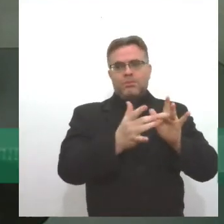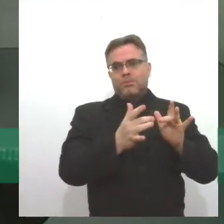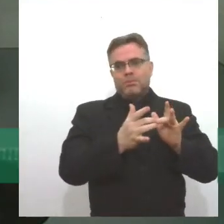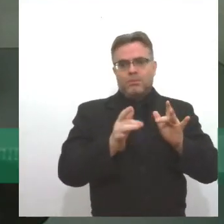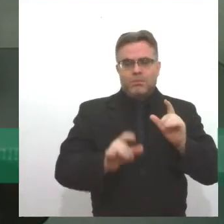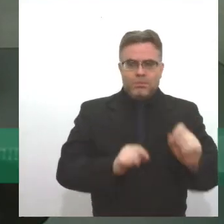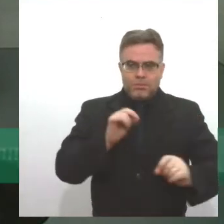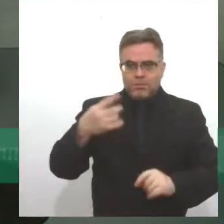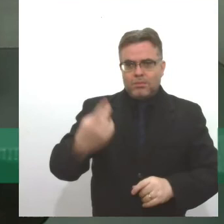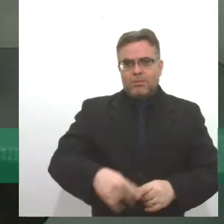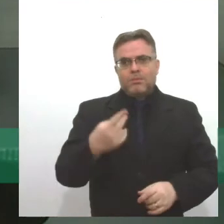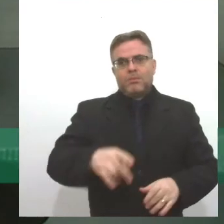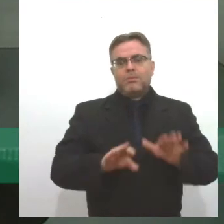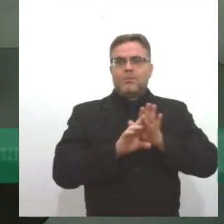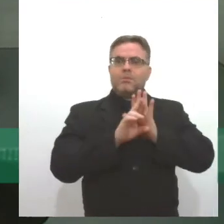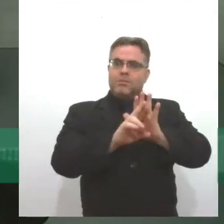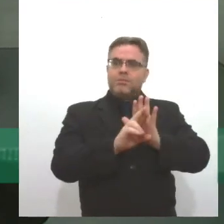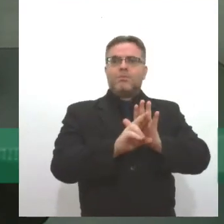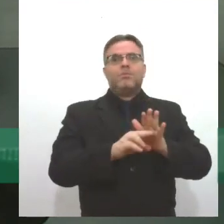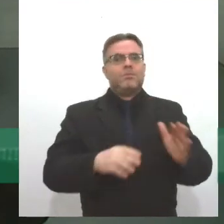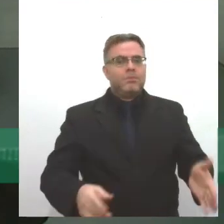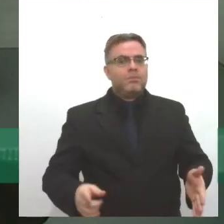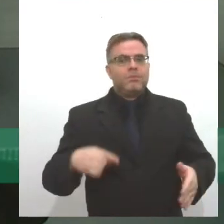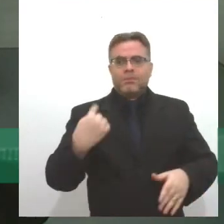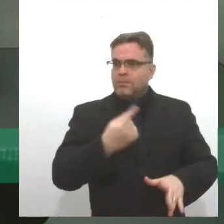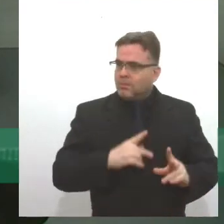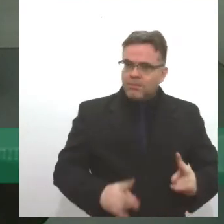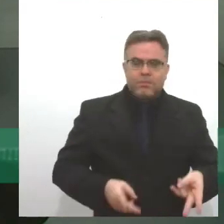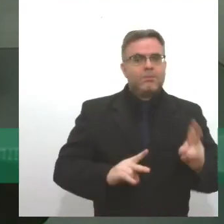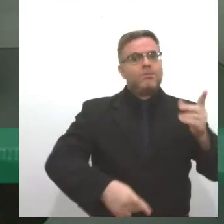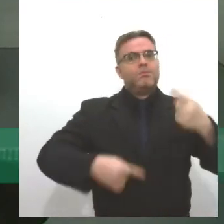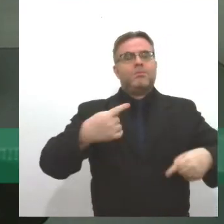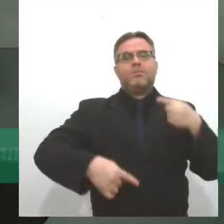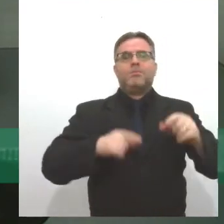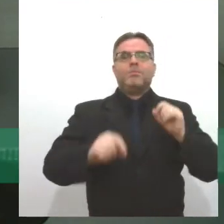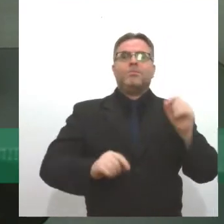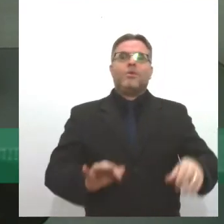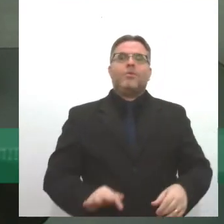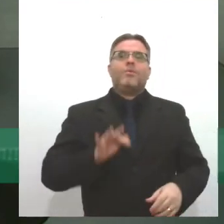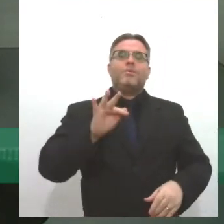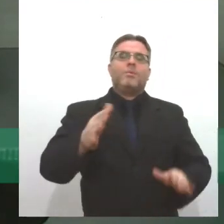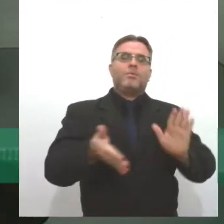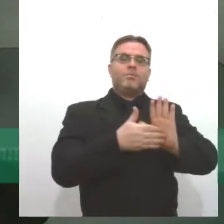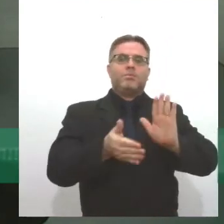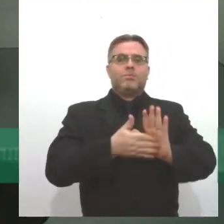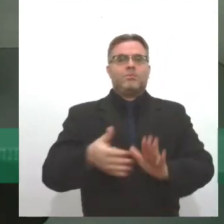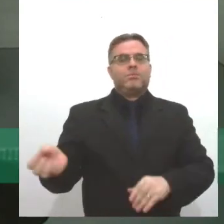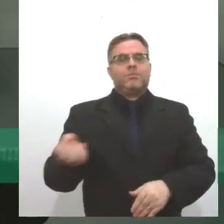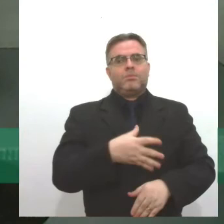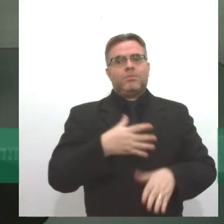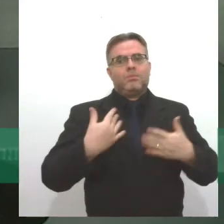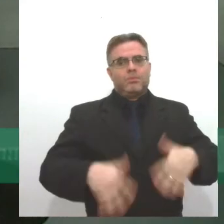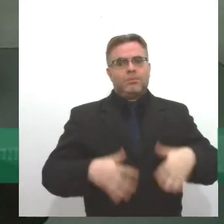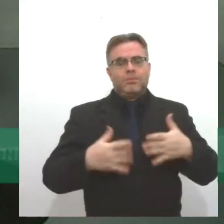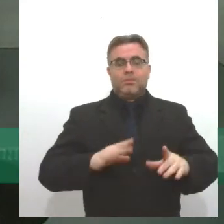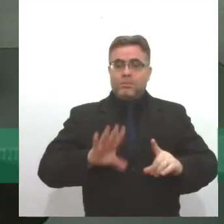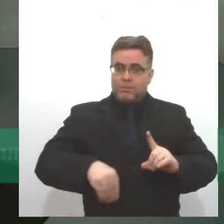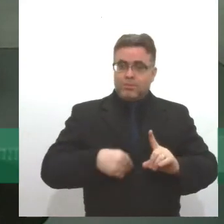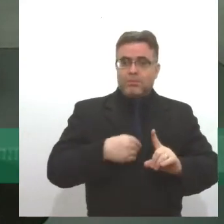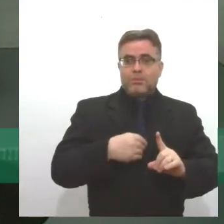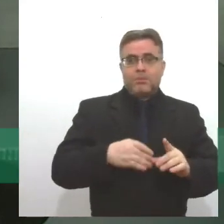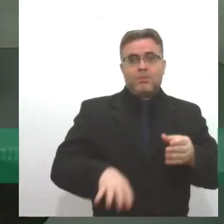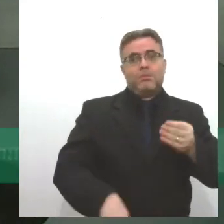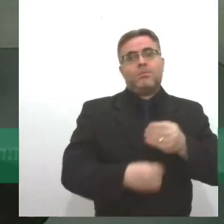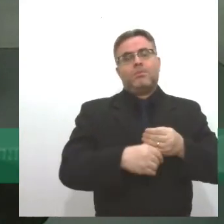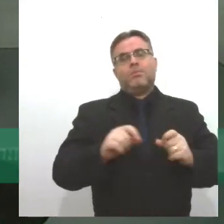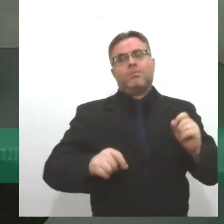ciganos aqui no Estado, e vamos continuar neste diálogo, porque virão novas propostas, evidentemente serão reforçadas a partir